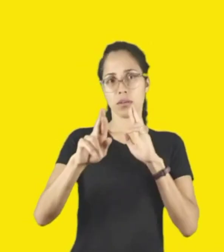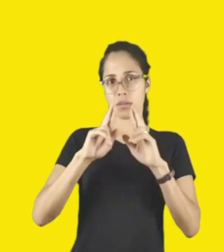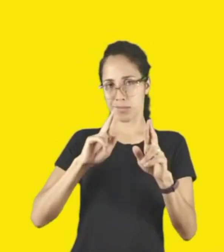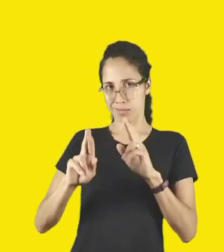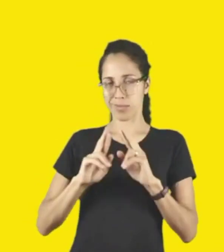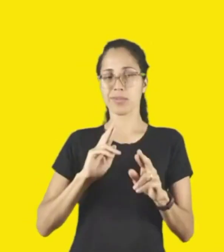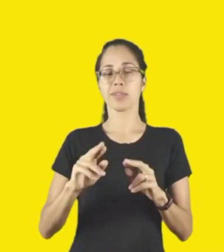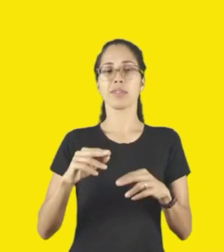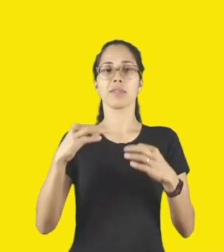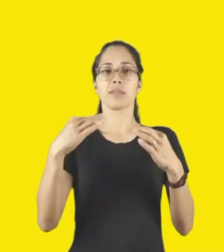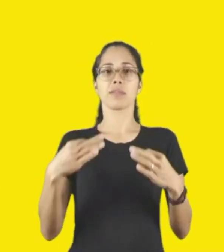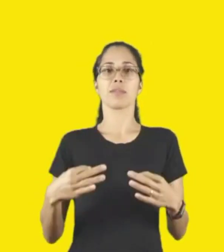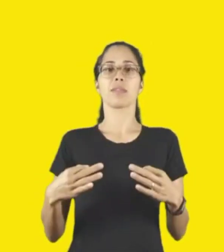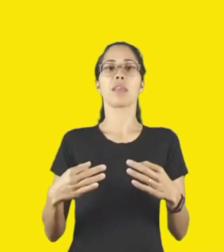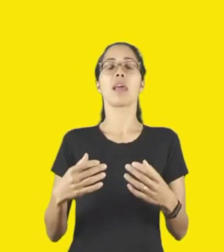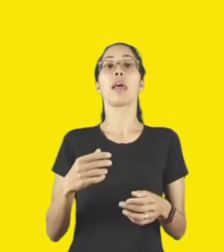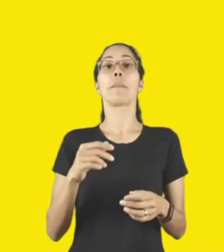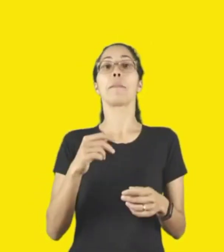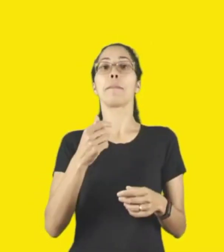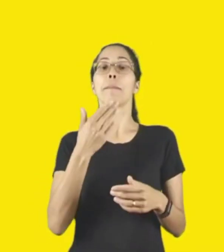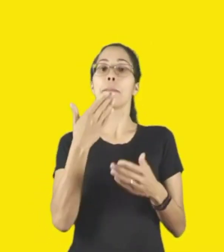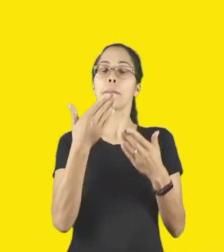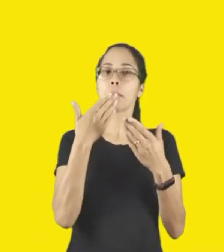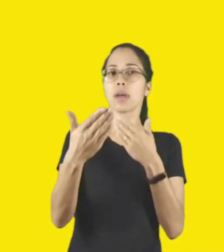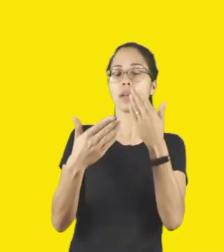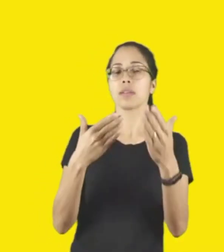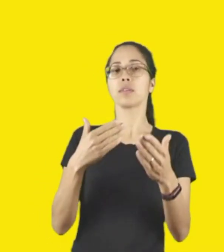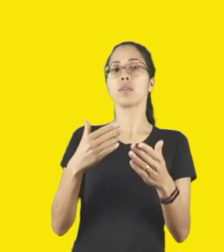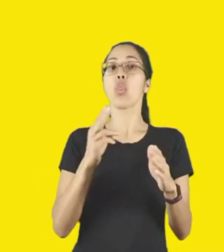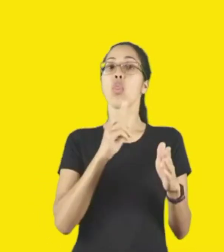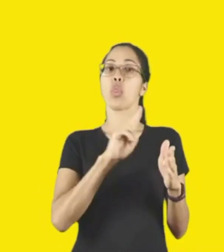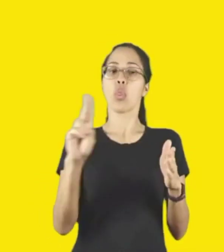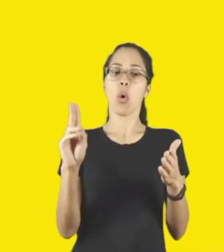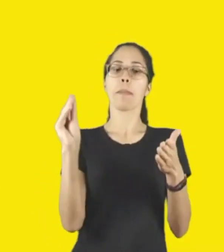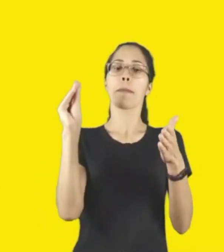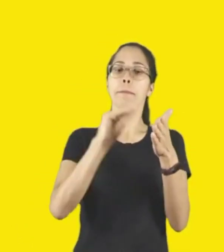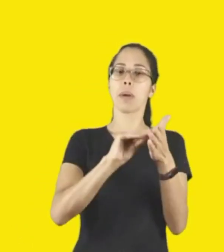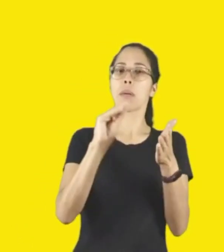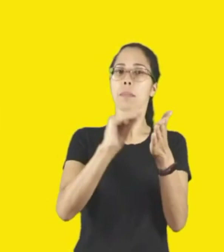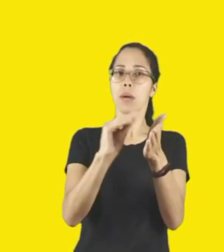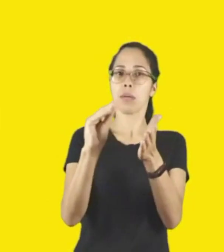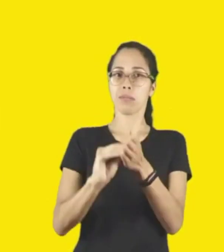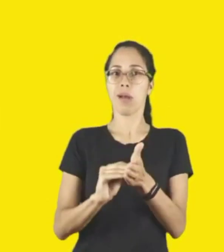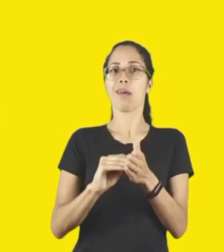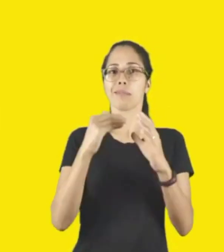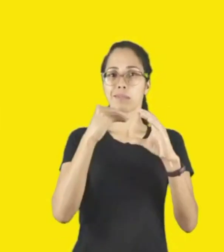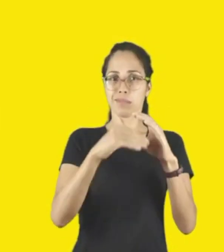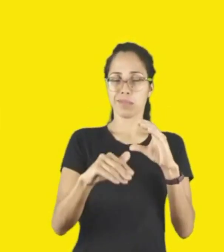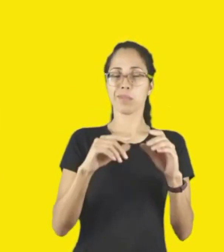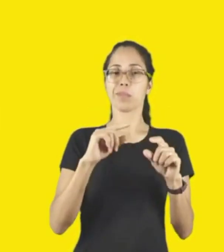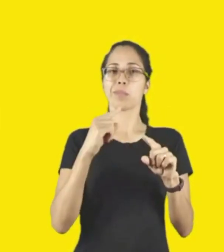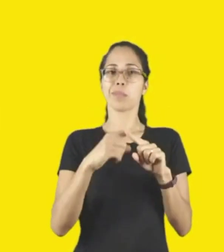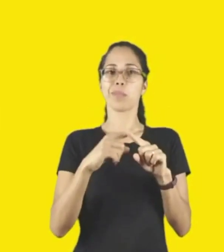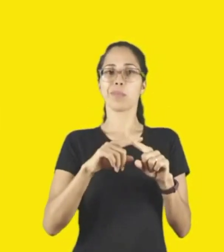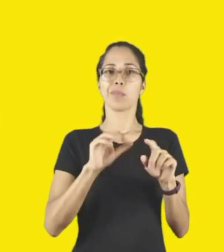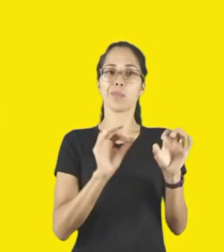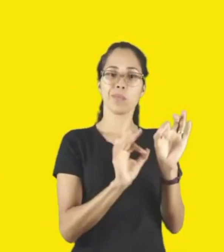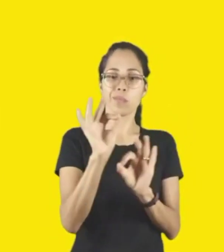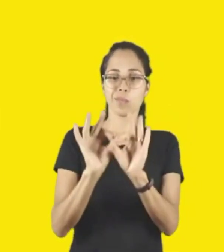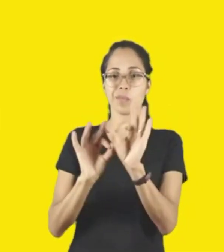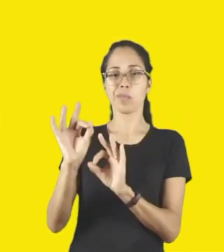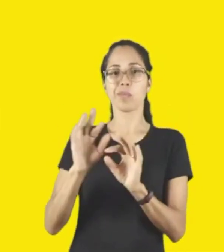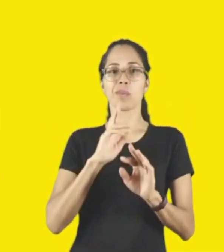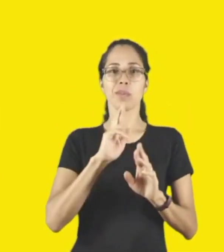Solicitamos que coloquem nomes, veículos e perguntas na mesma mensagem do chat para que possamos organizar e enviar as respostas.